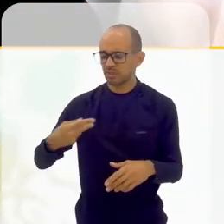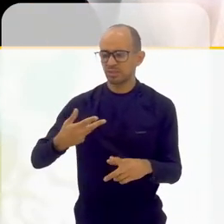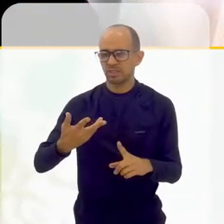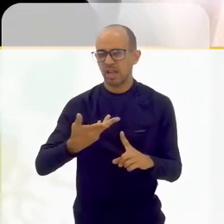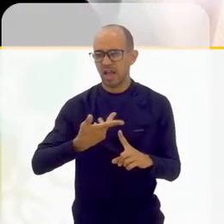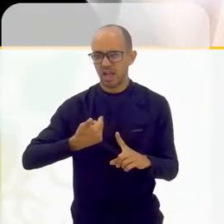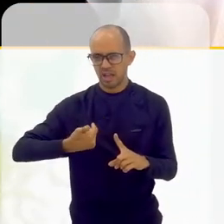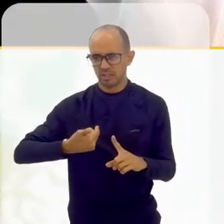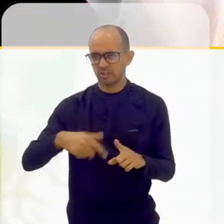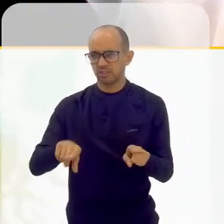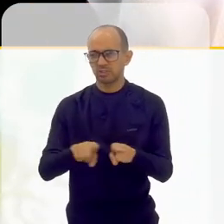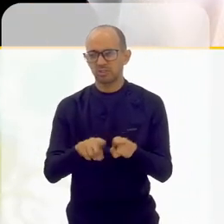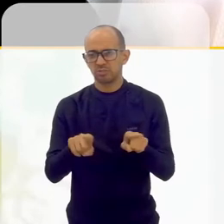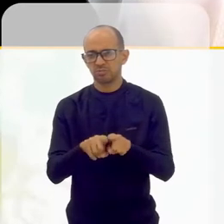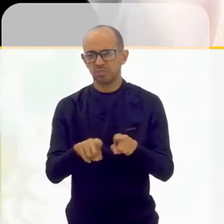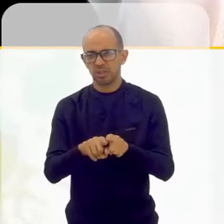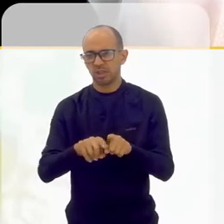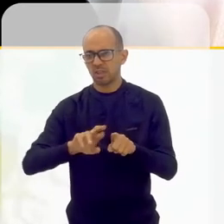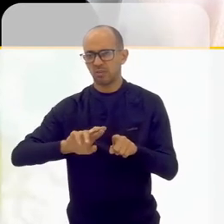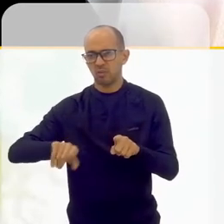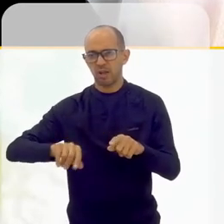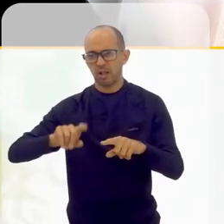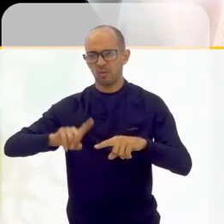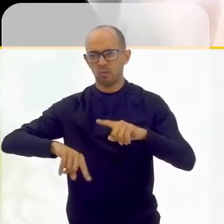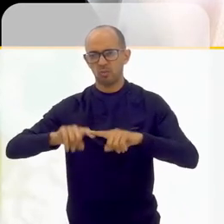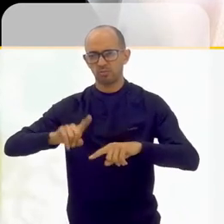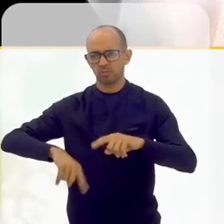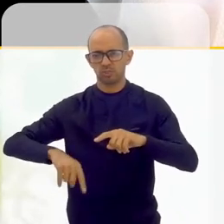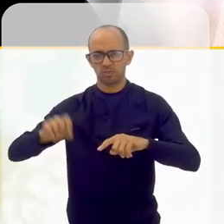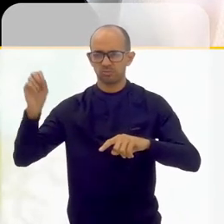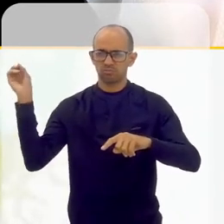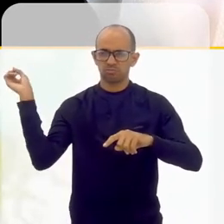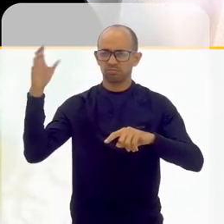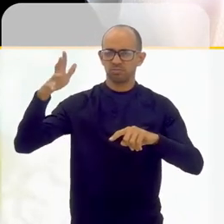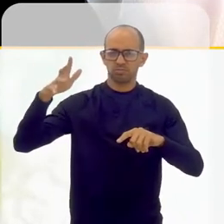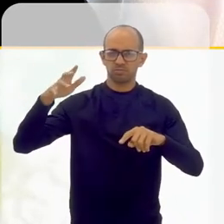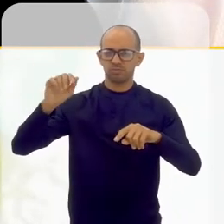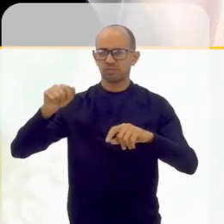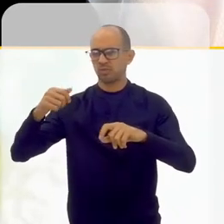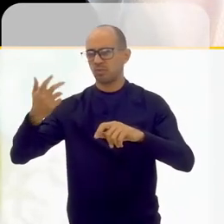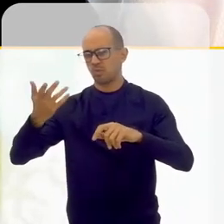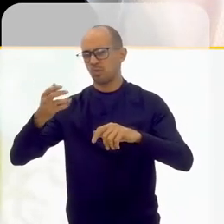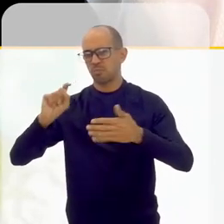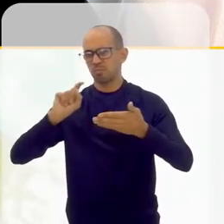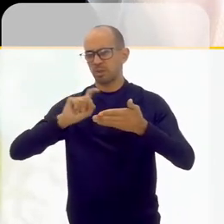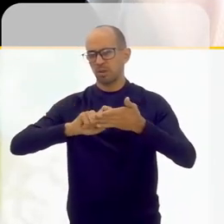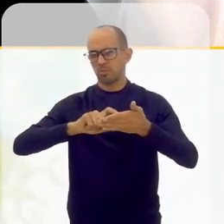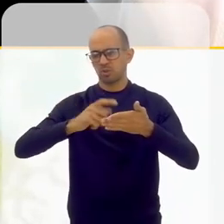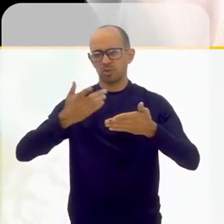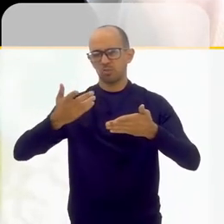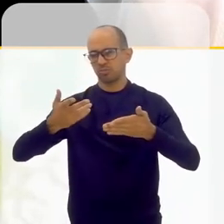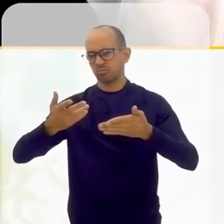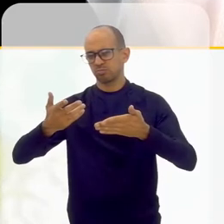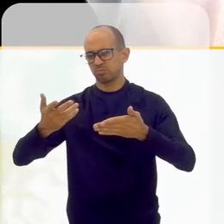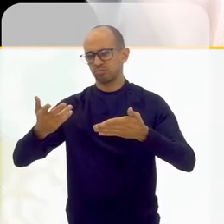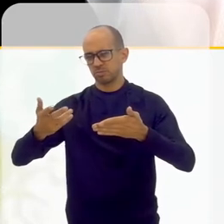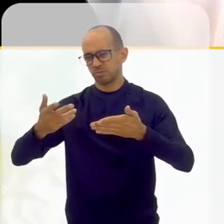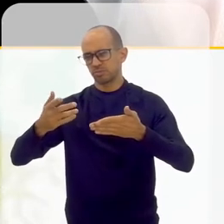arte, é a cultura. Não é tirar um objeto para o lado do outro ou apertar um botão.